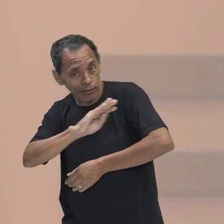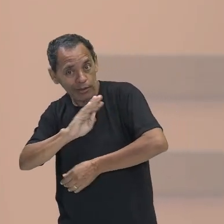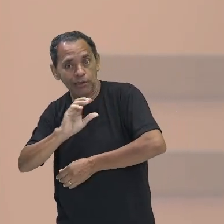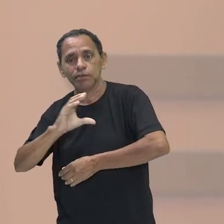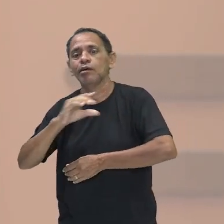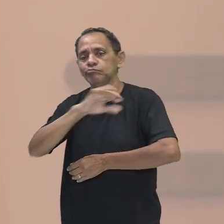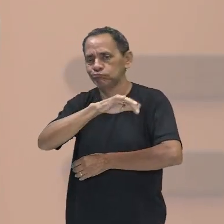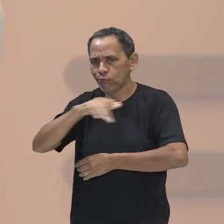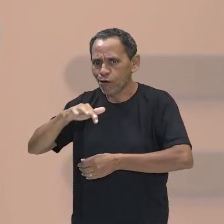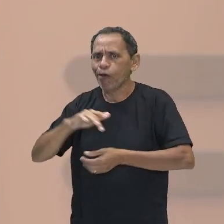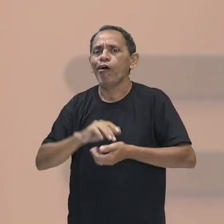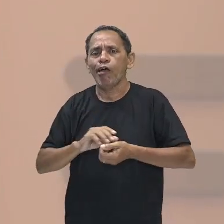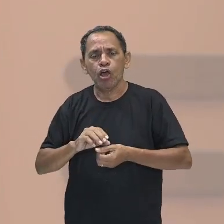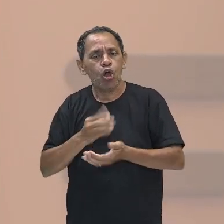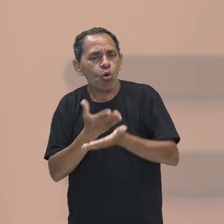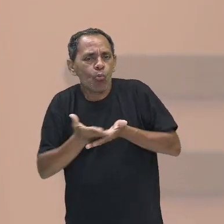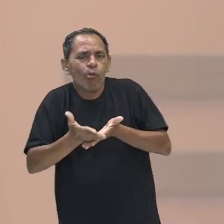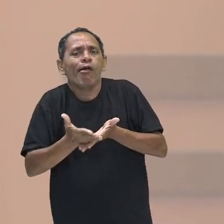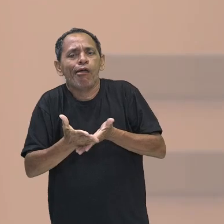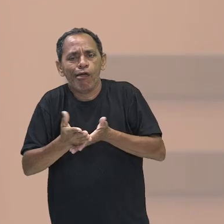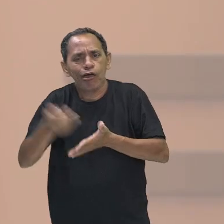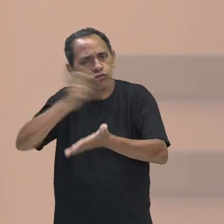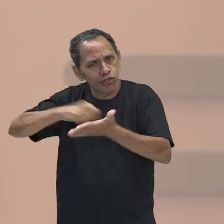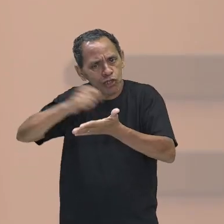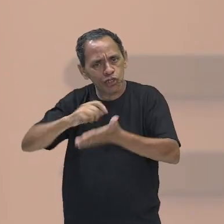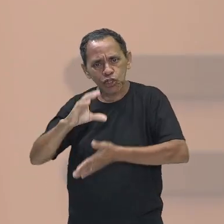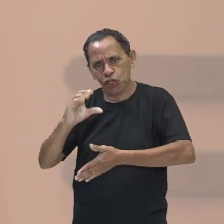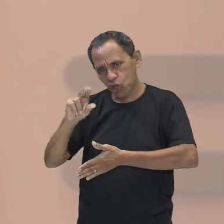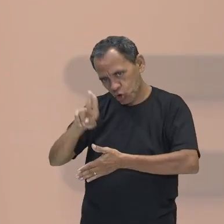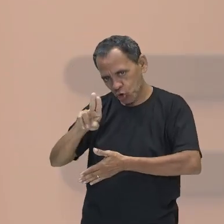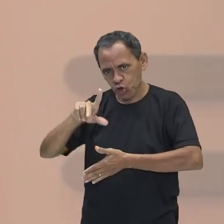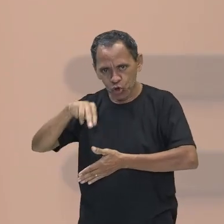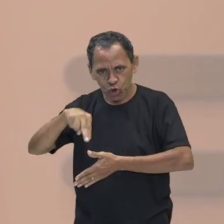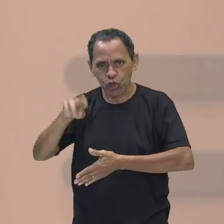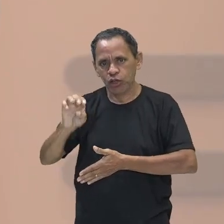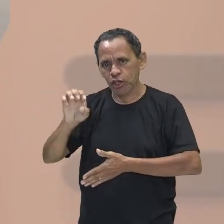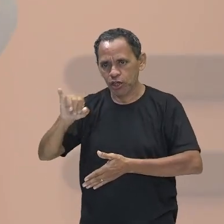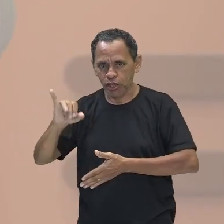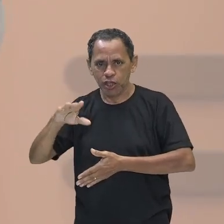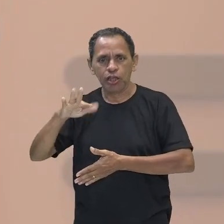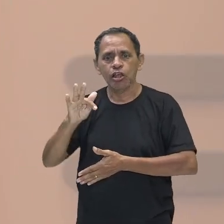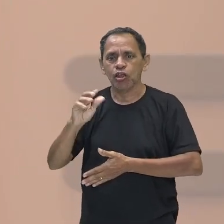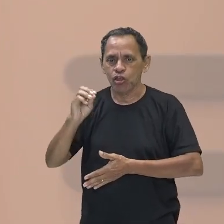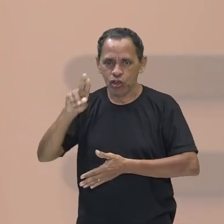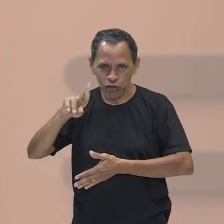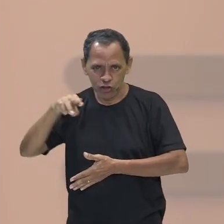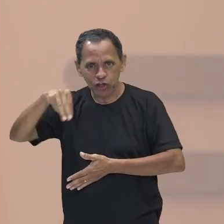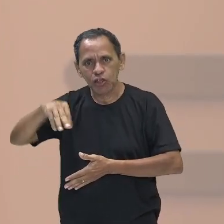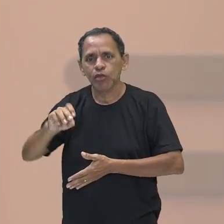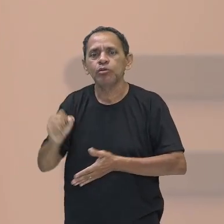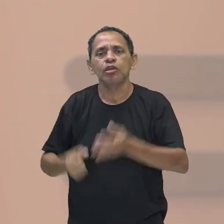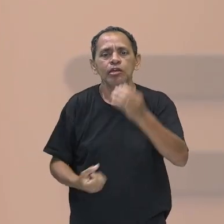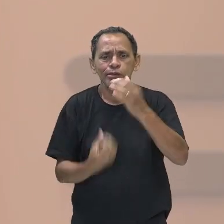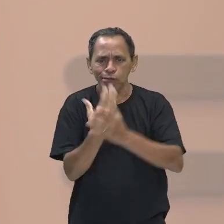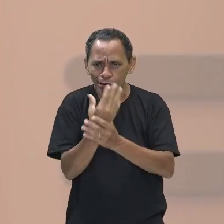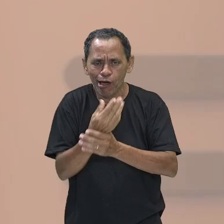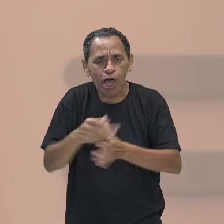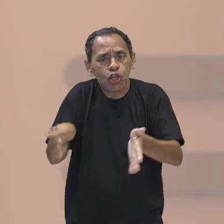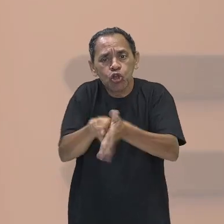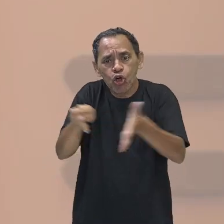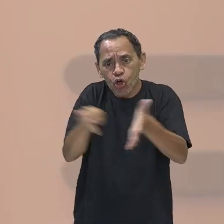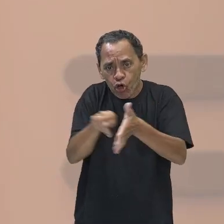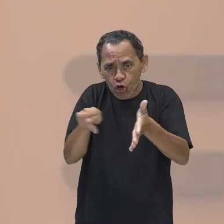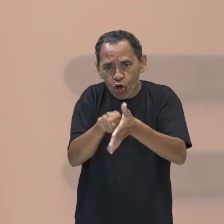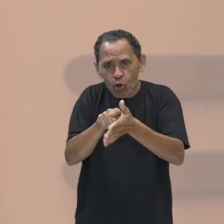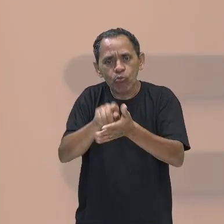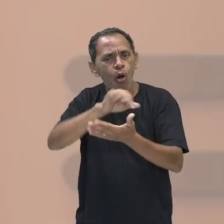tipo de escrita cuneiforme que vai cada uma das civilizações, então, inventando daqui a pouco o seu próprio alfabeto,